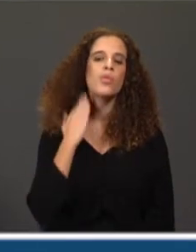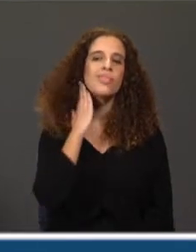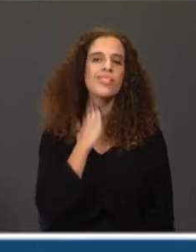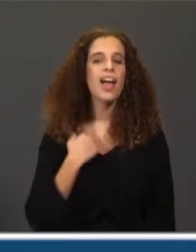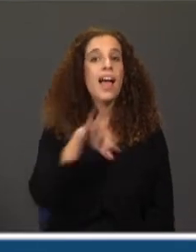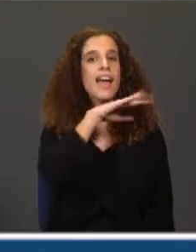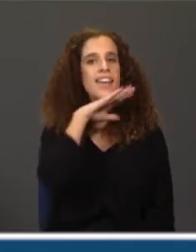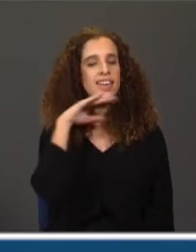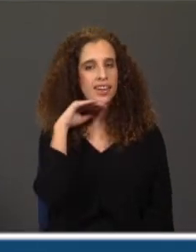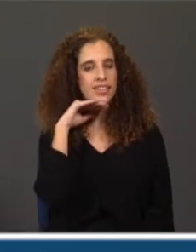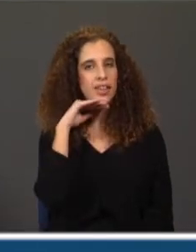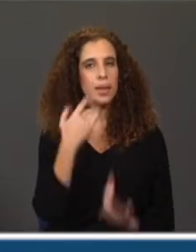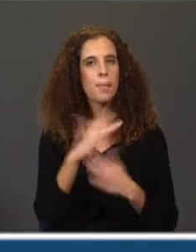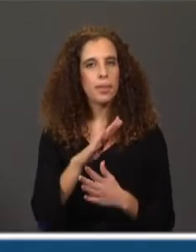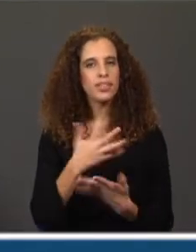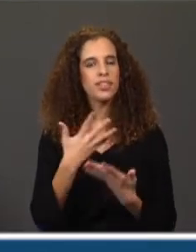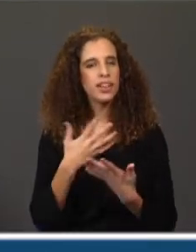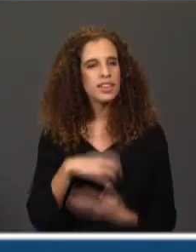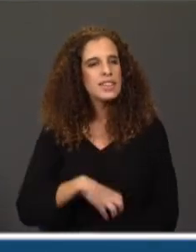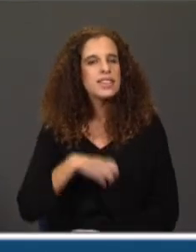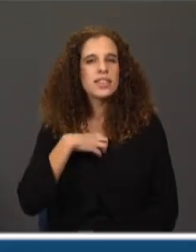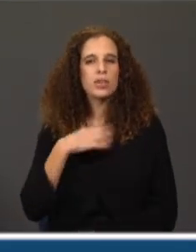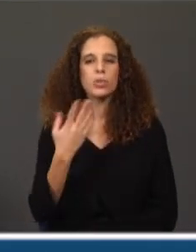engraçado, mas ainda sinto os dedos dele.